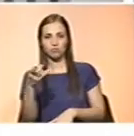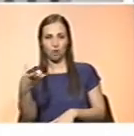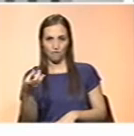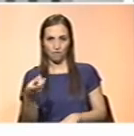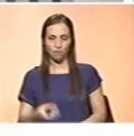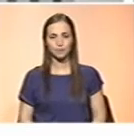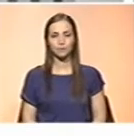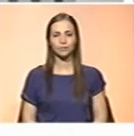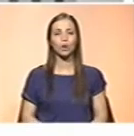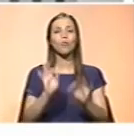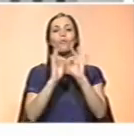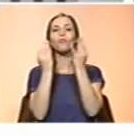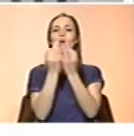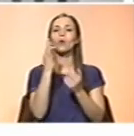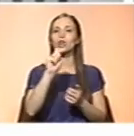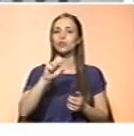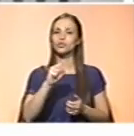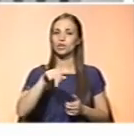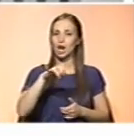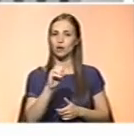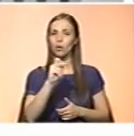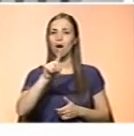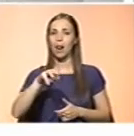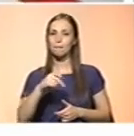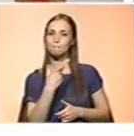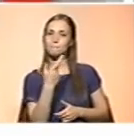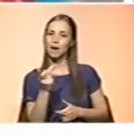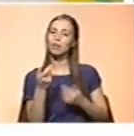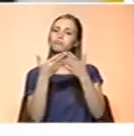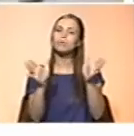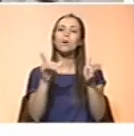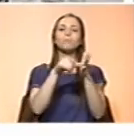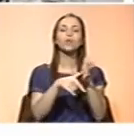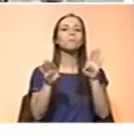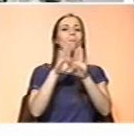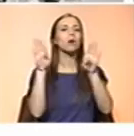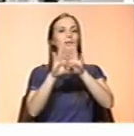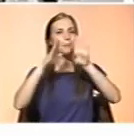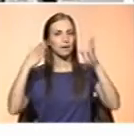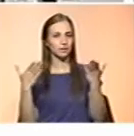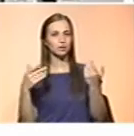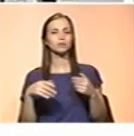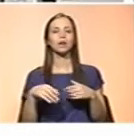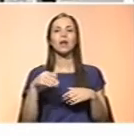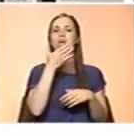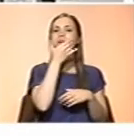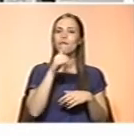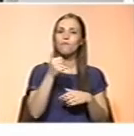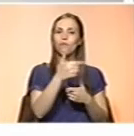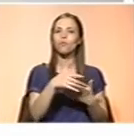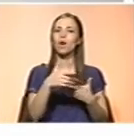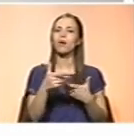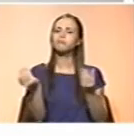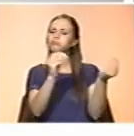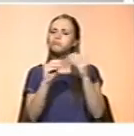O Fórum Eugênio de Almeida abre-lhe as portas com o projeto Portas Abertas que reúne em Évora obras de criadores de todo o mundo.